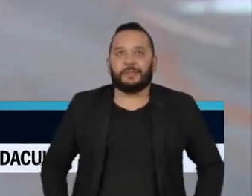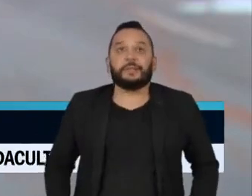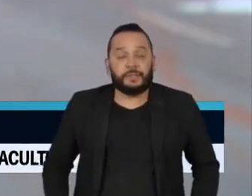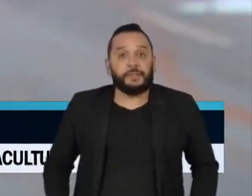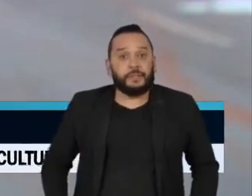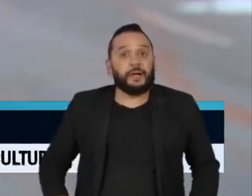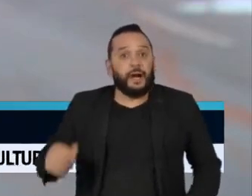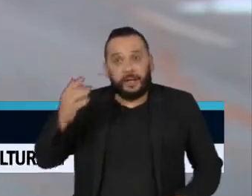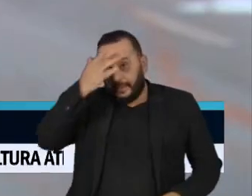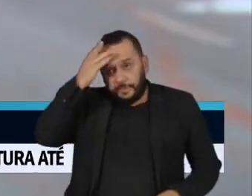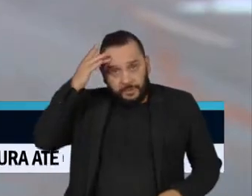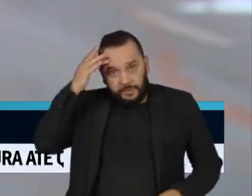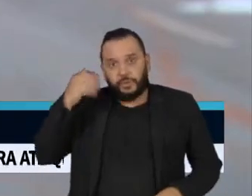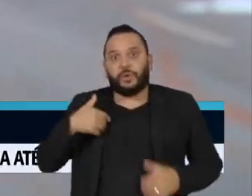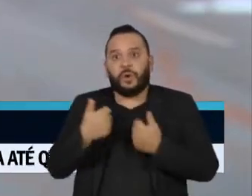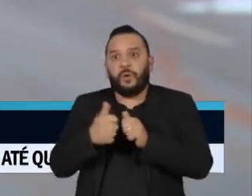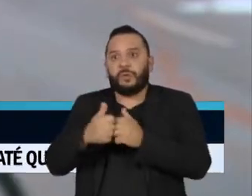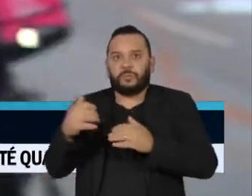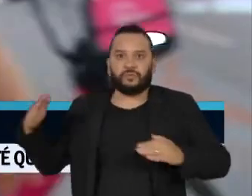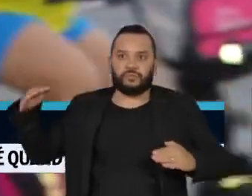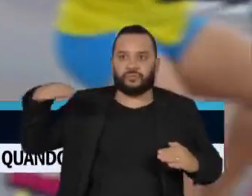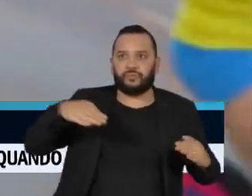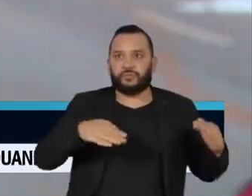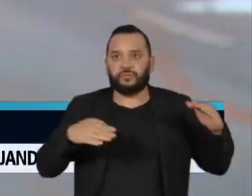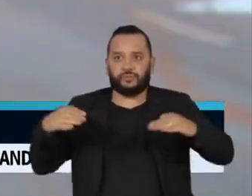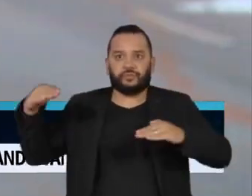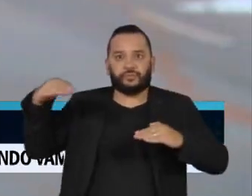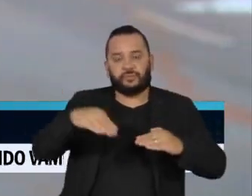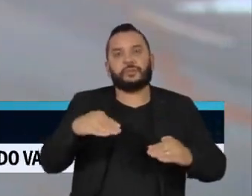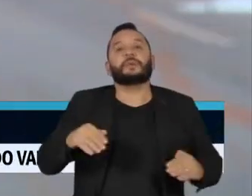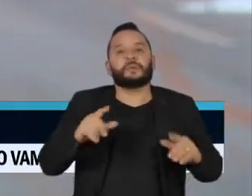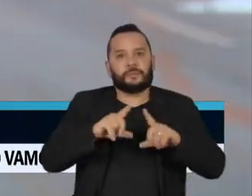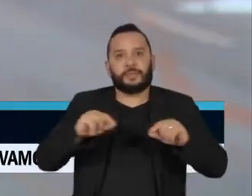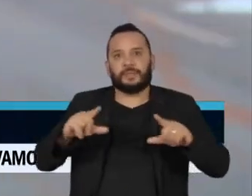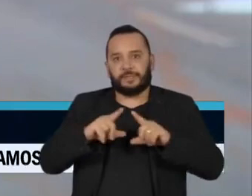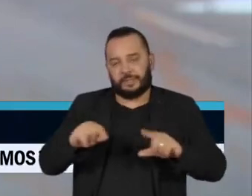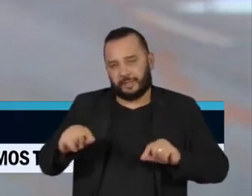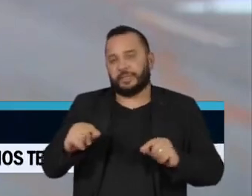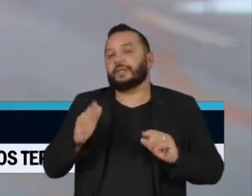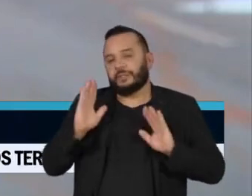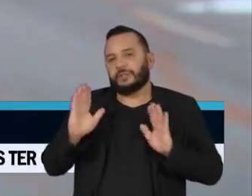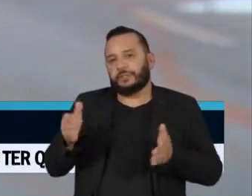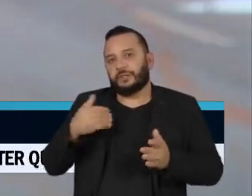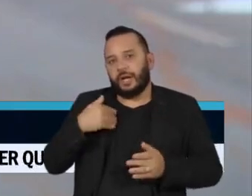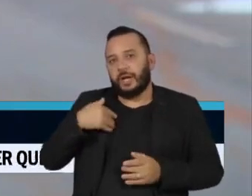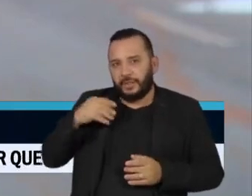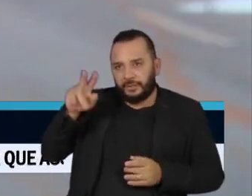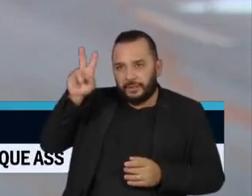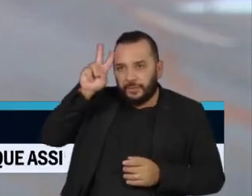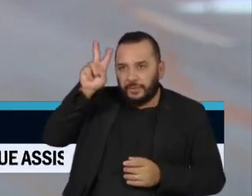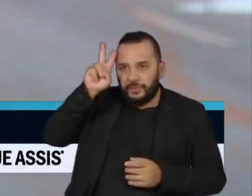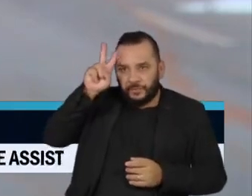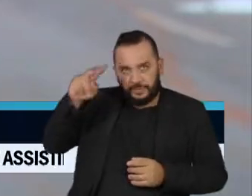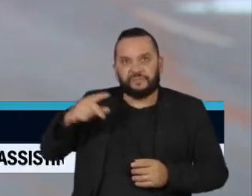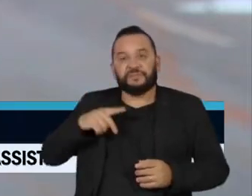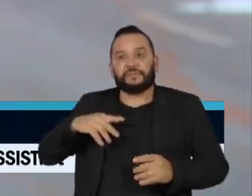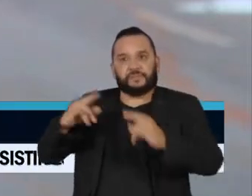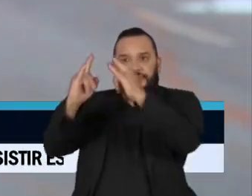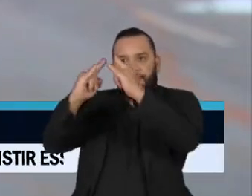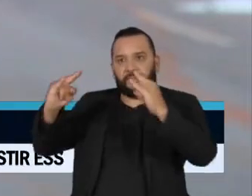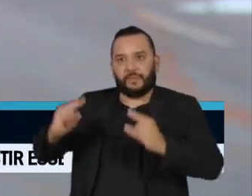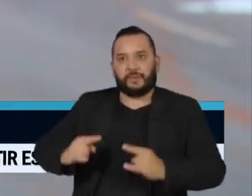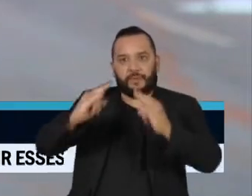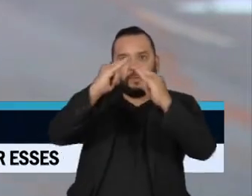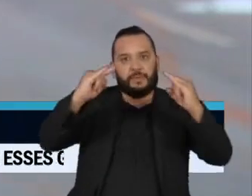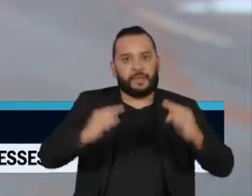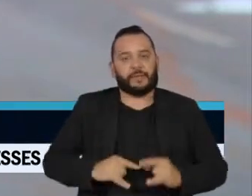bolsonaristas começaram a chegar aqui em Brasília já no início da semana. O grupo engrossou o acampamento perto do